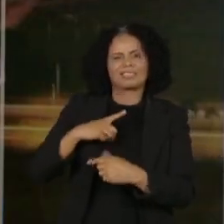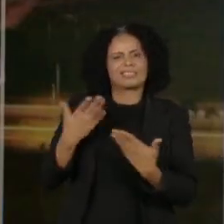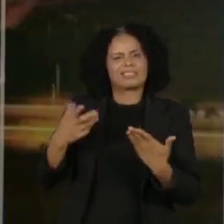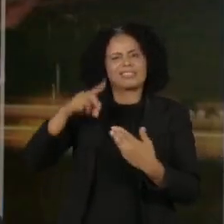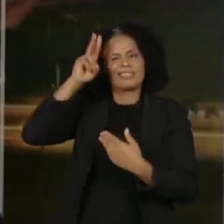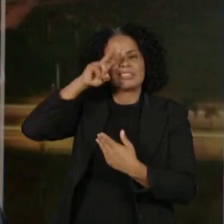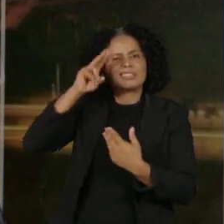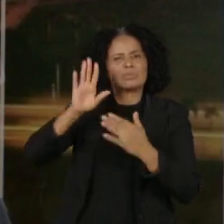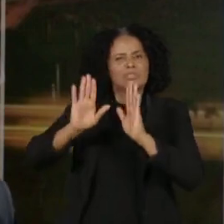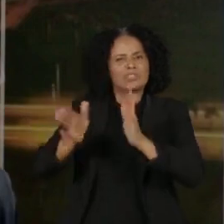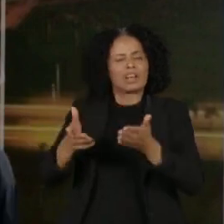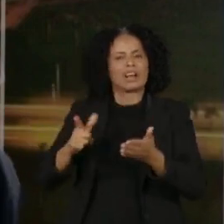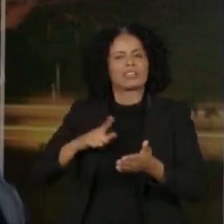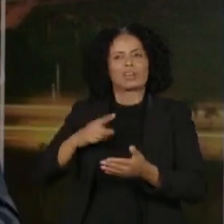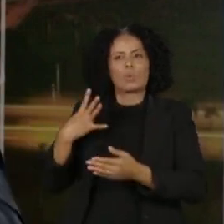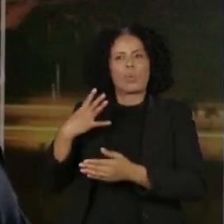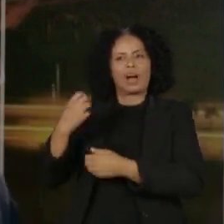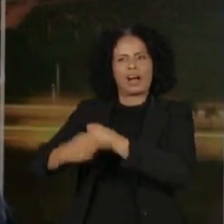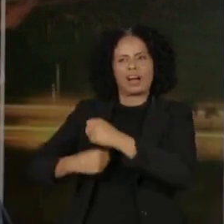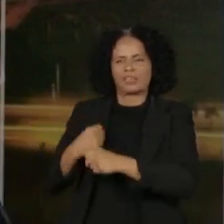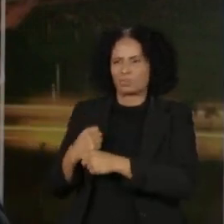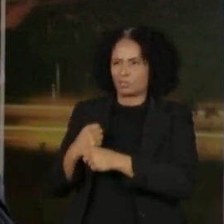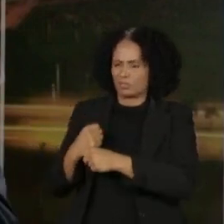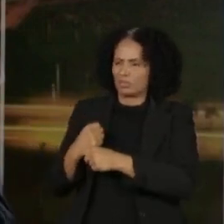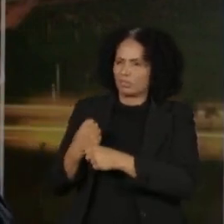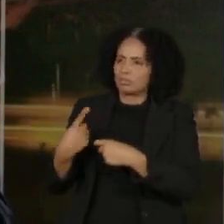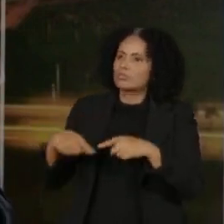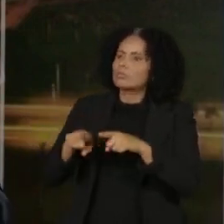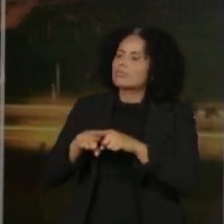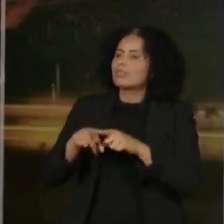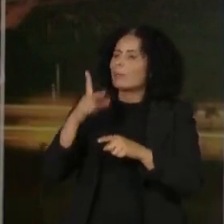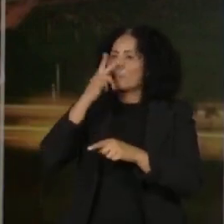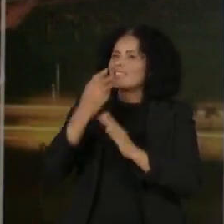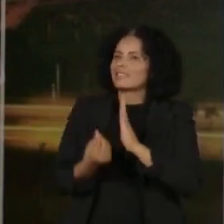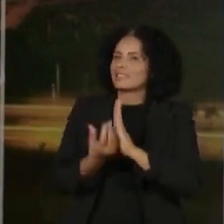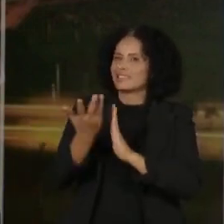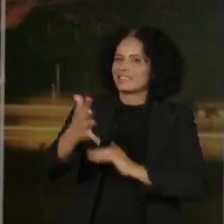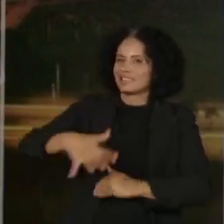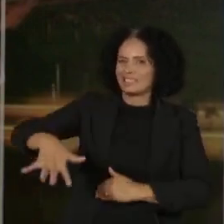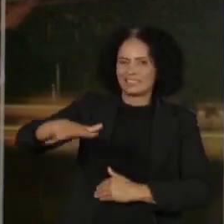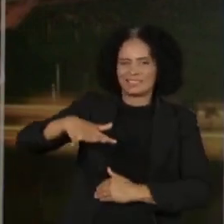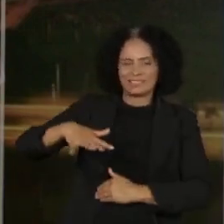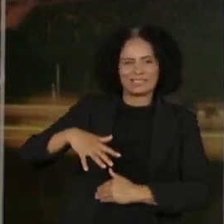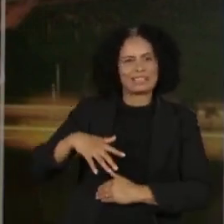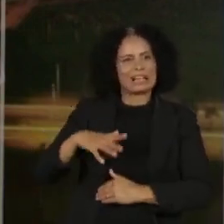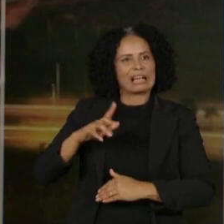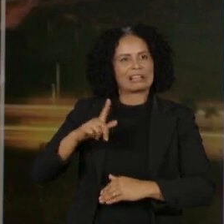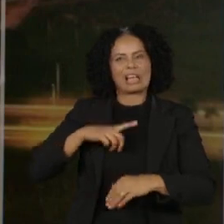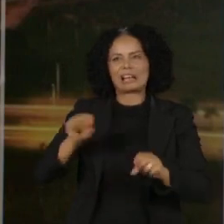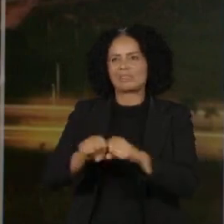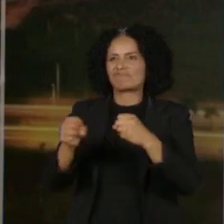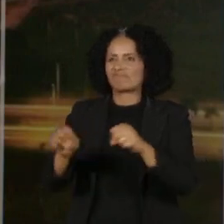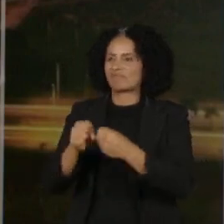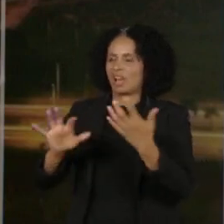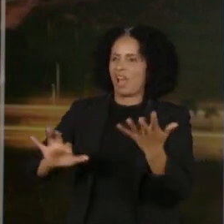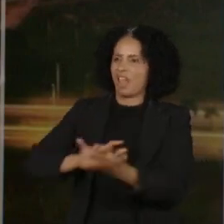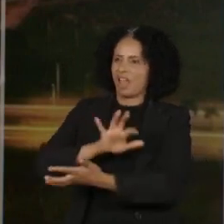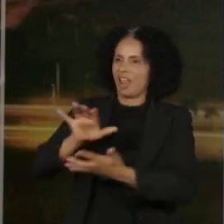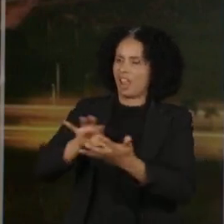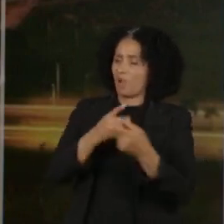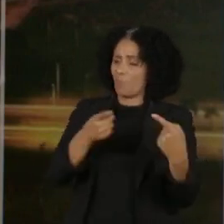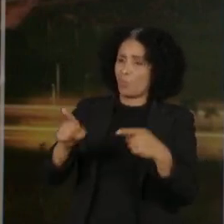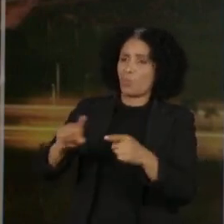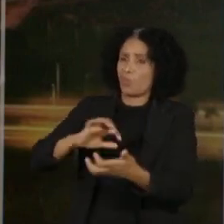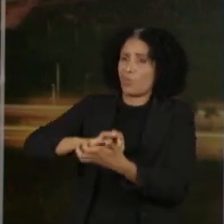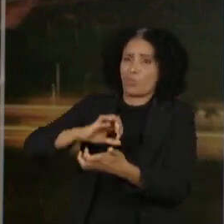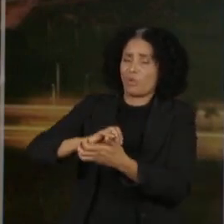quatro anos, a ponto de se criar um ambiente para que terroristas fizessem a destruição que fizeram no prédio do STF no